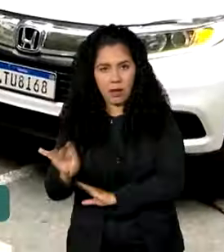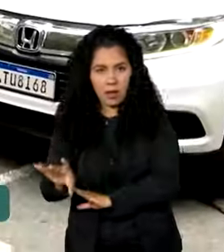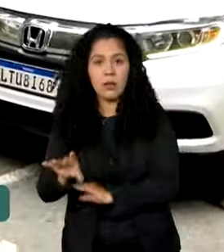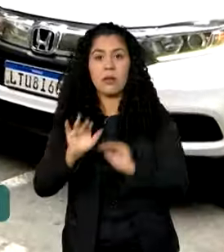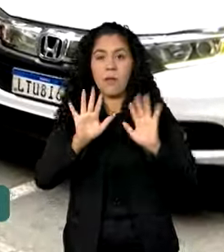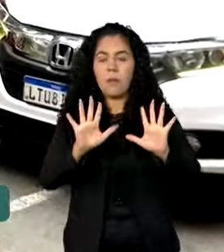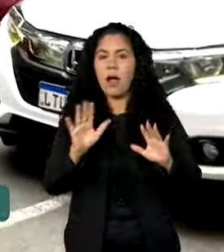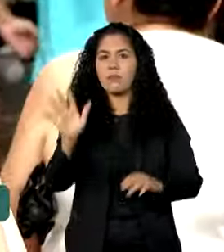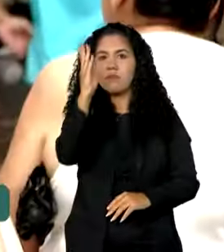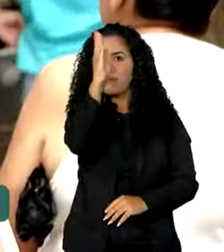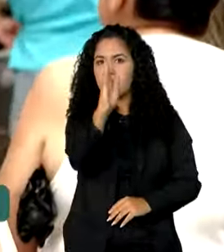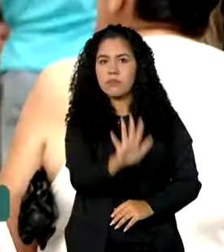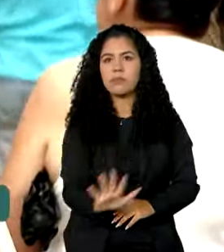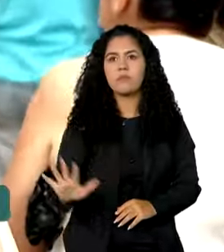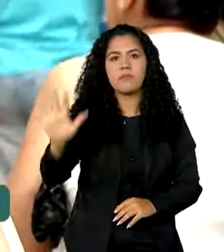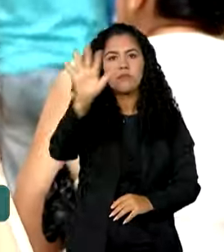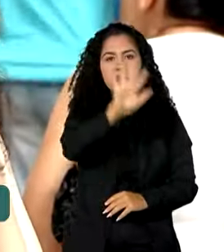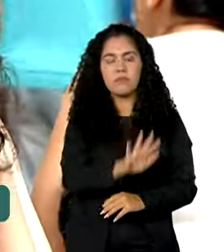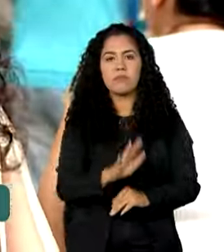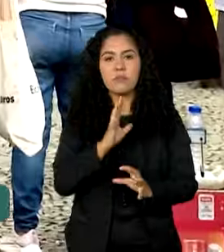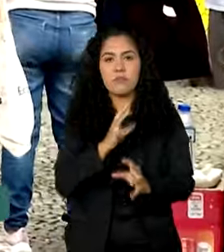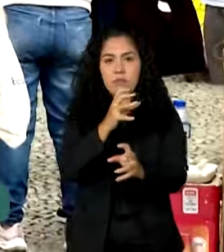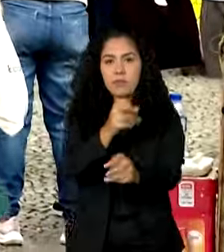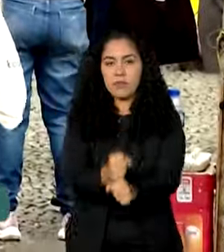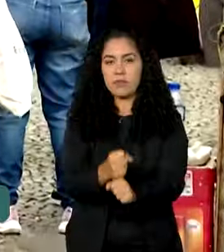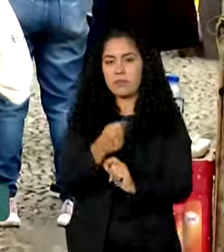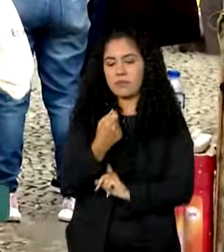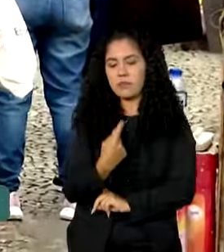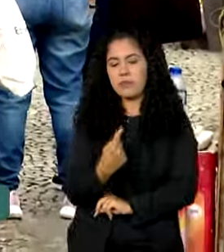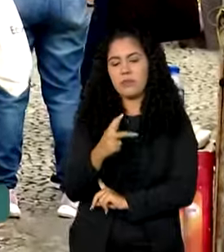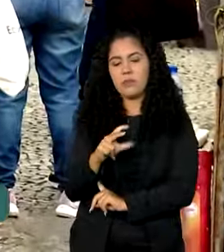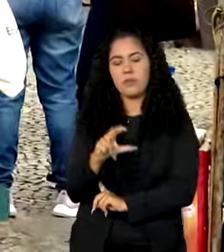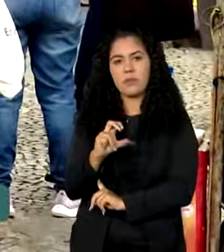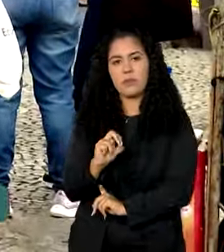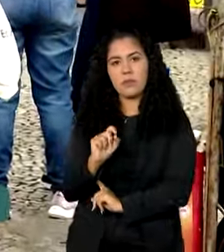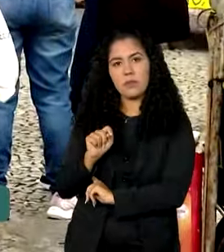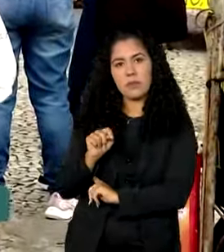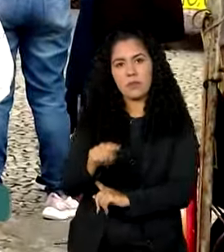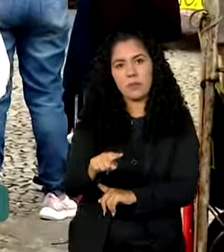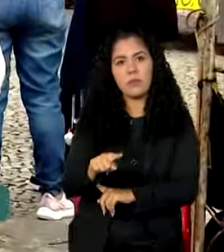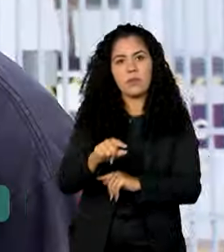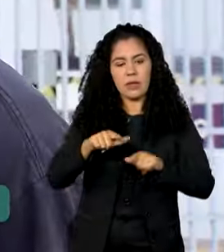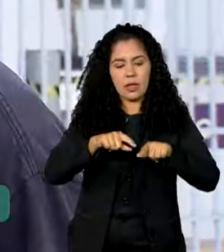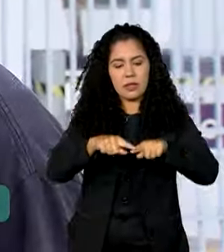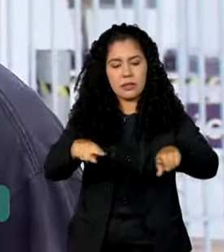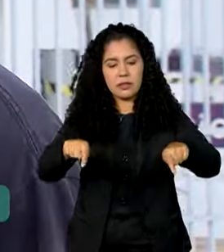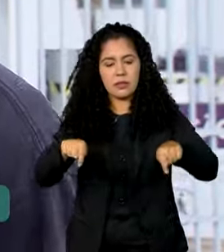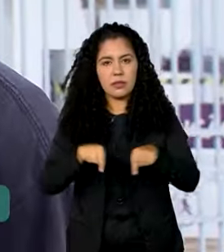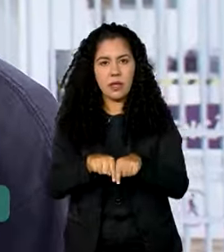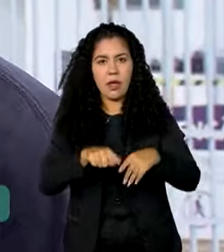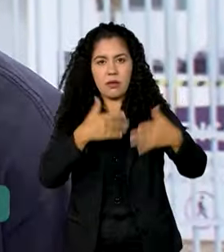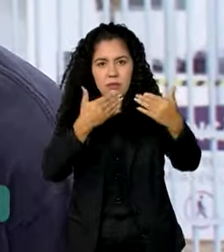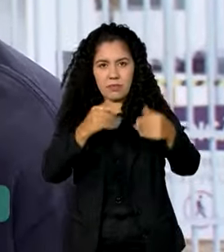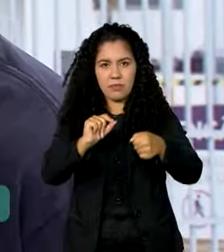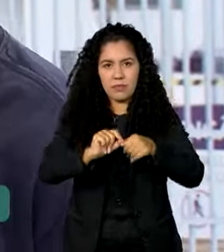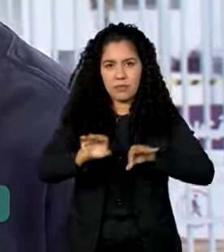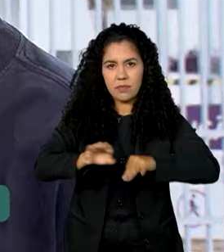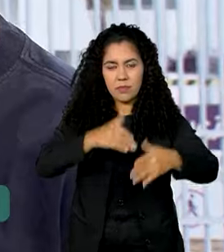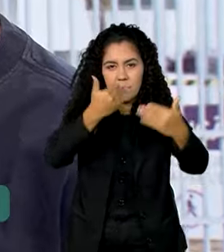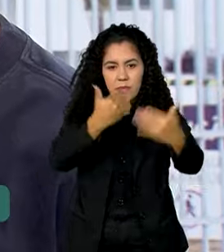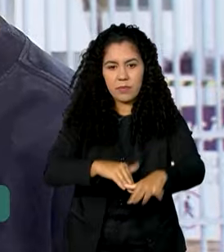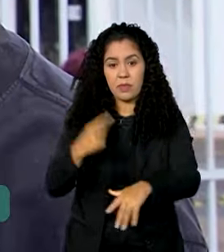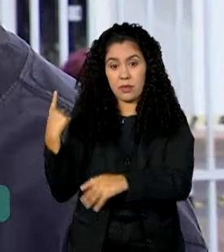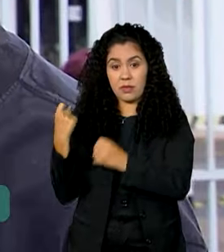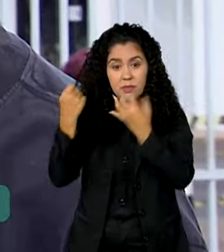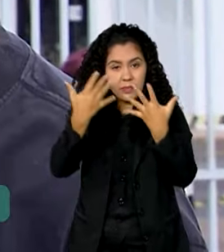Em todo o país, foram quase 150 mil salas de aplicação. Bruno conta que não achou